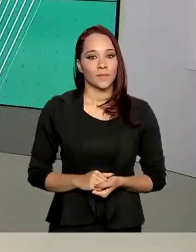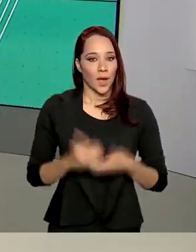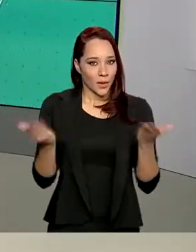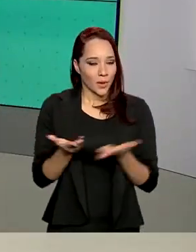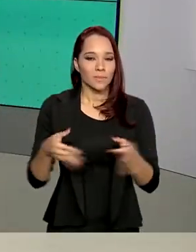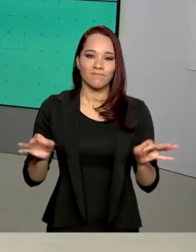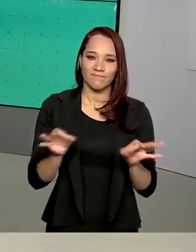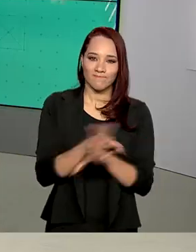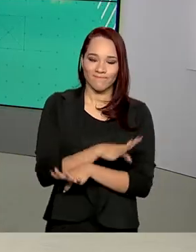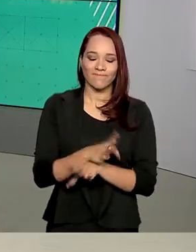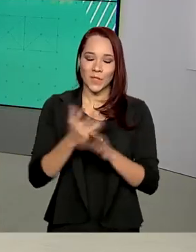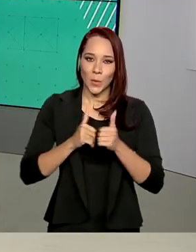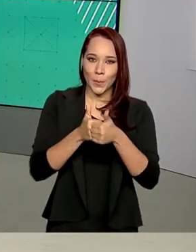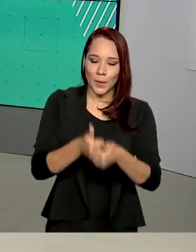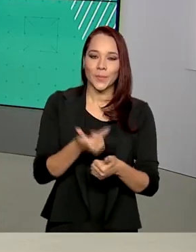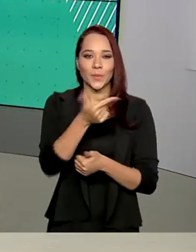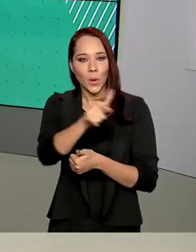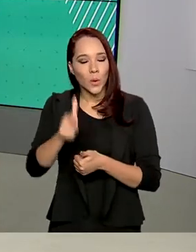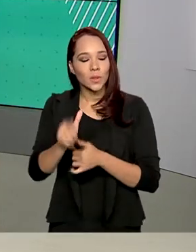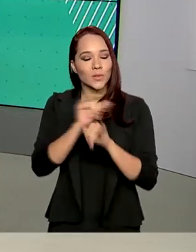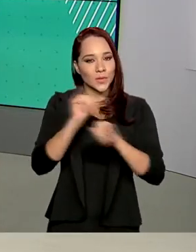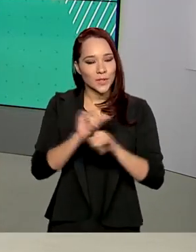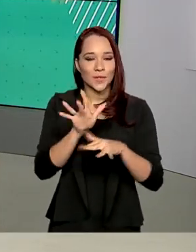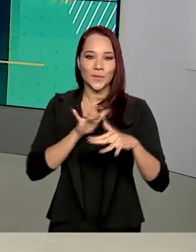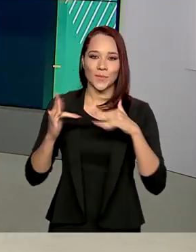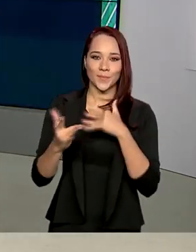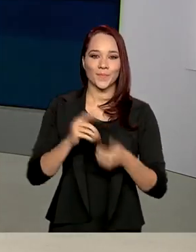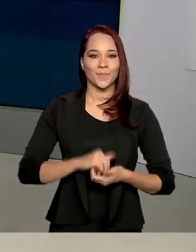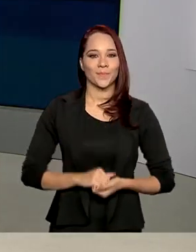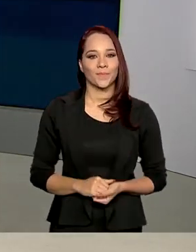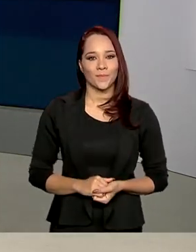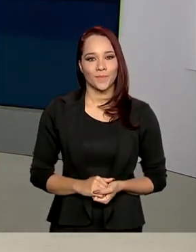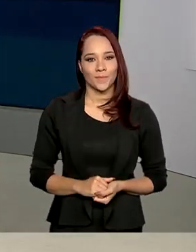edição fica por aqui. Você acompanha outras notícias nas nossas redes sociais.